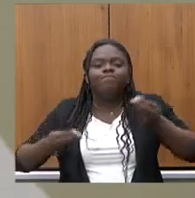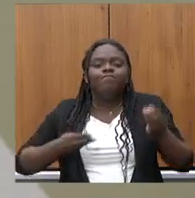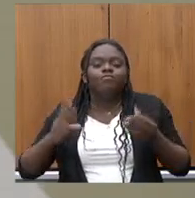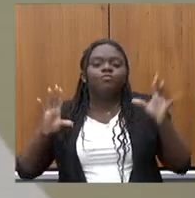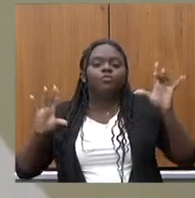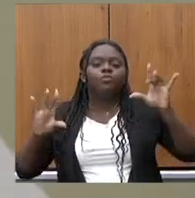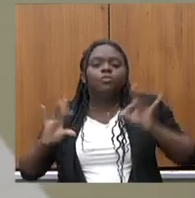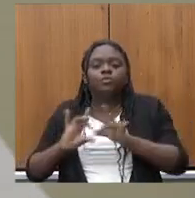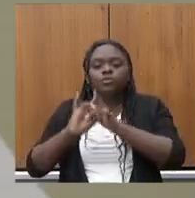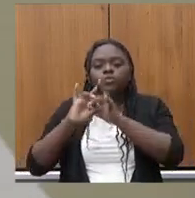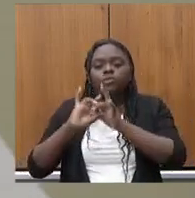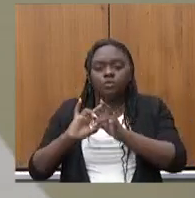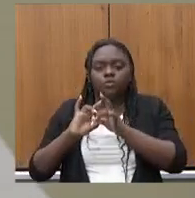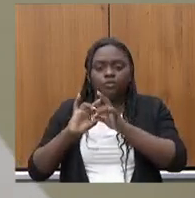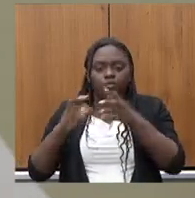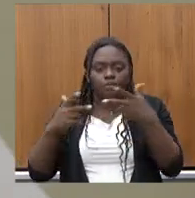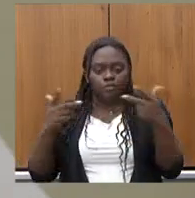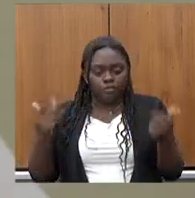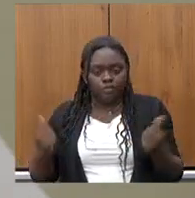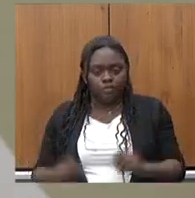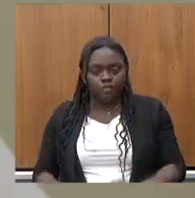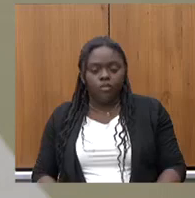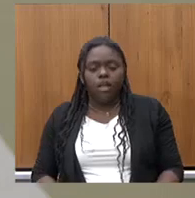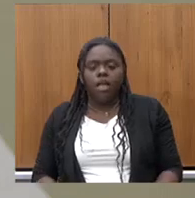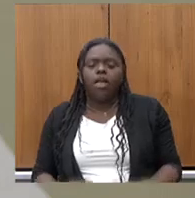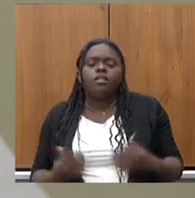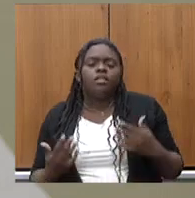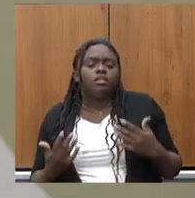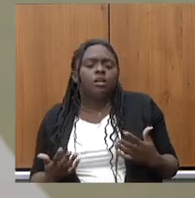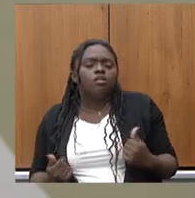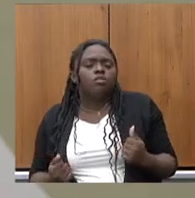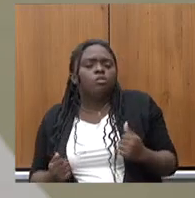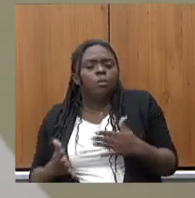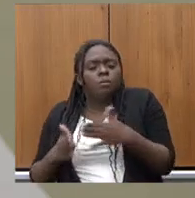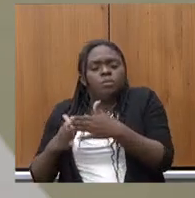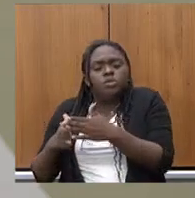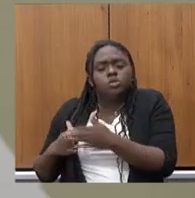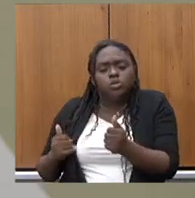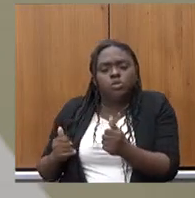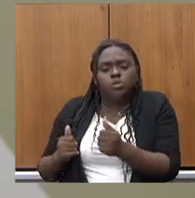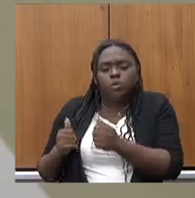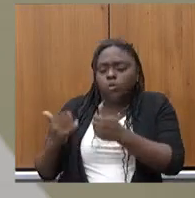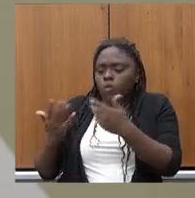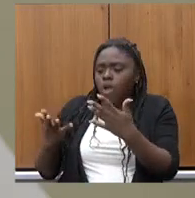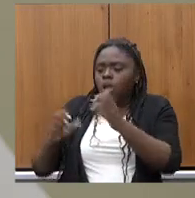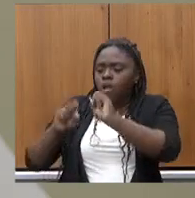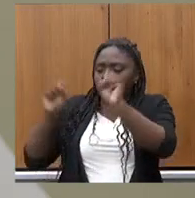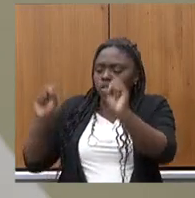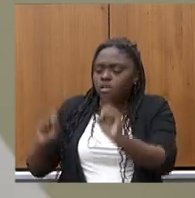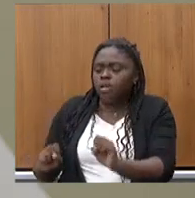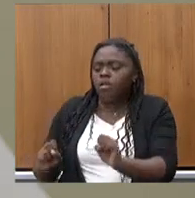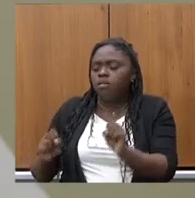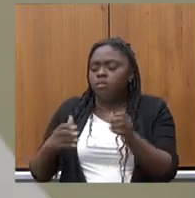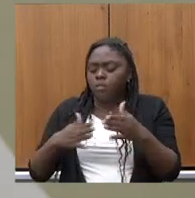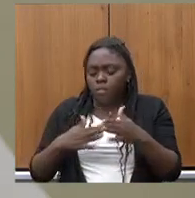conectar com os players de mercado. Então, eu havia solicitado para nós montarmos um sistema, encomendarmos um sistema para facilitar.